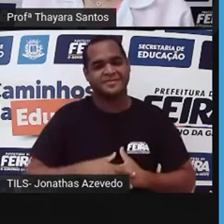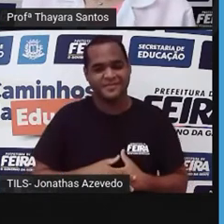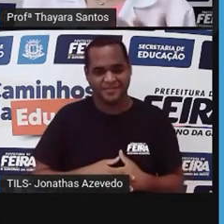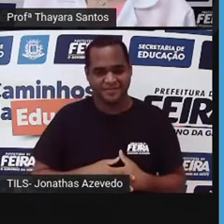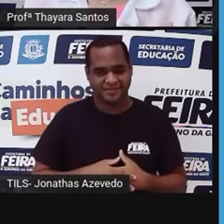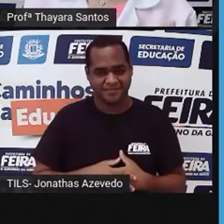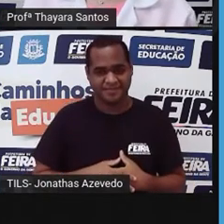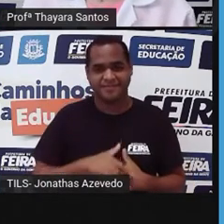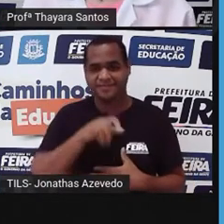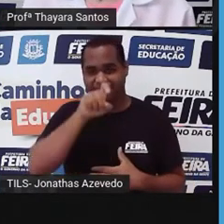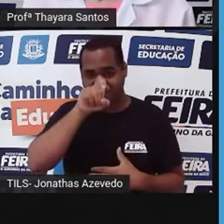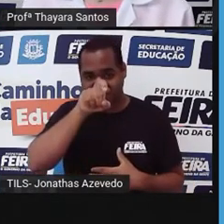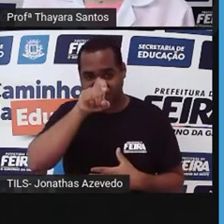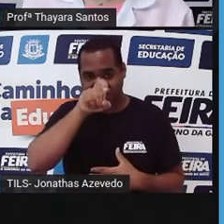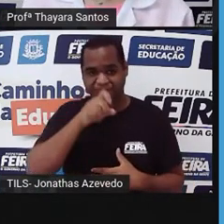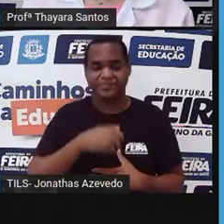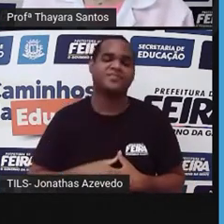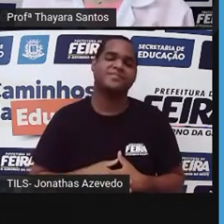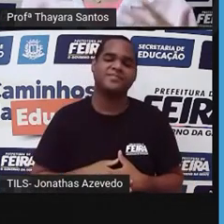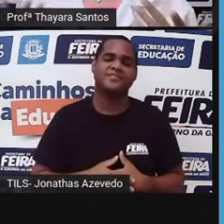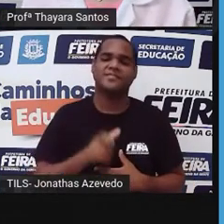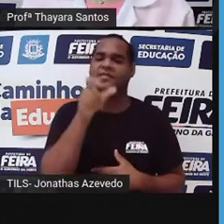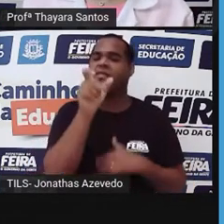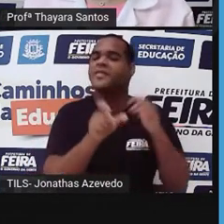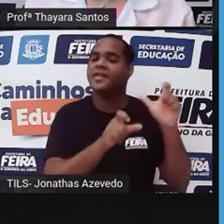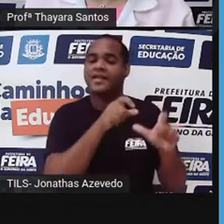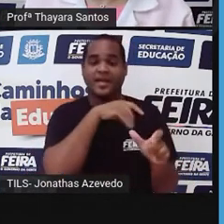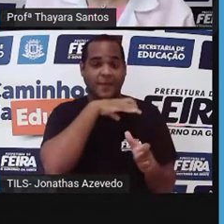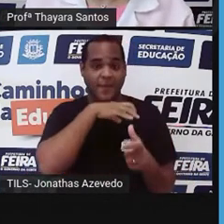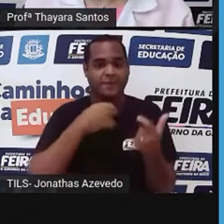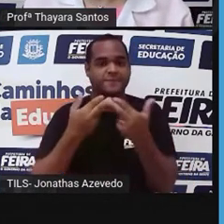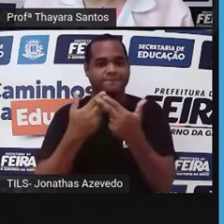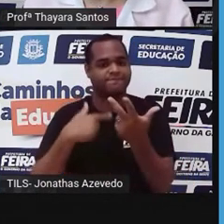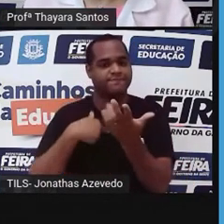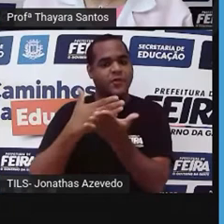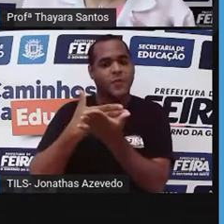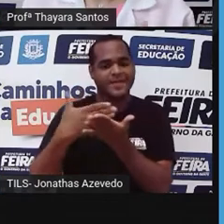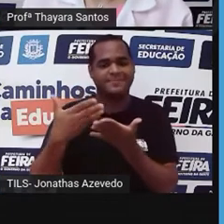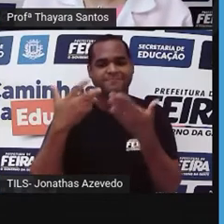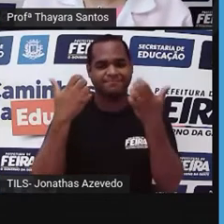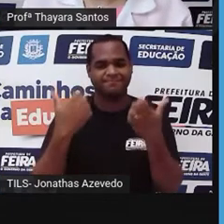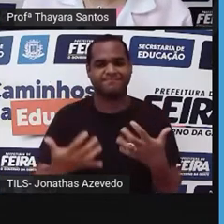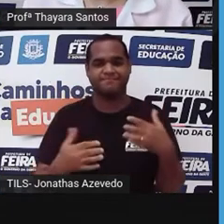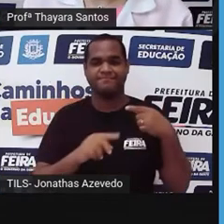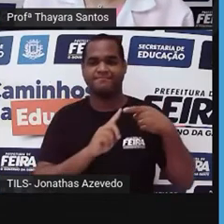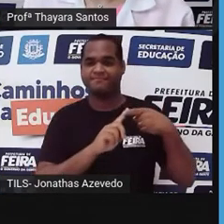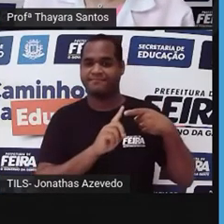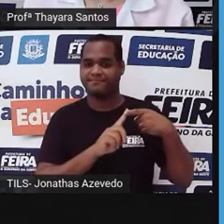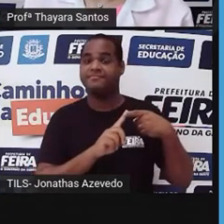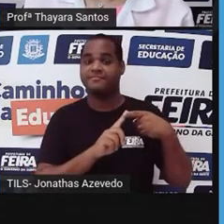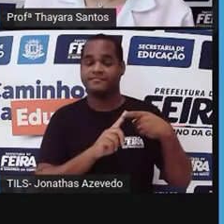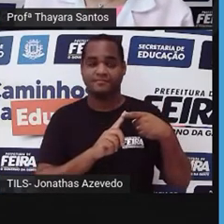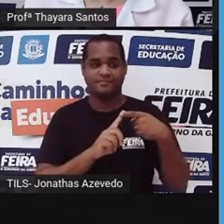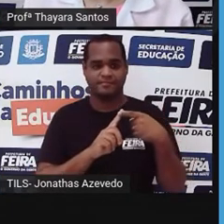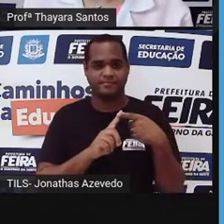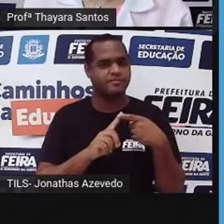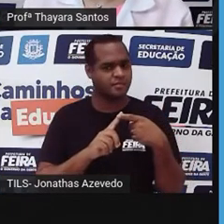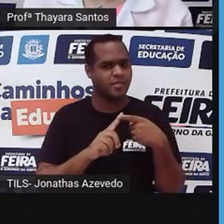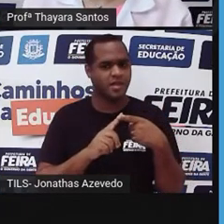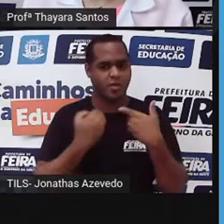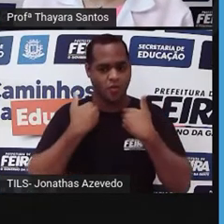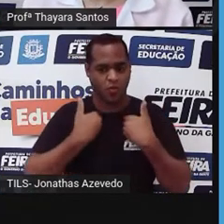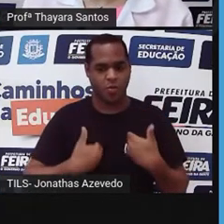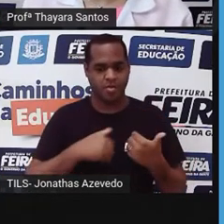Então, algumas das características desses animais a gente vai começar a conversar agora. A primeira delas é que eles têm um corpo